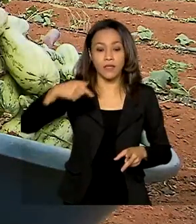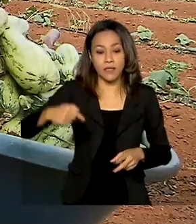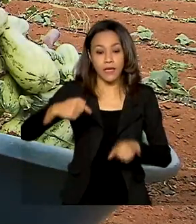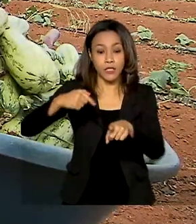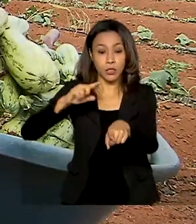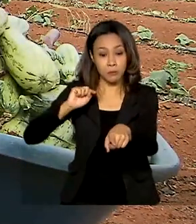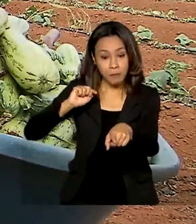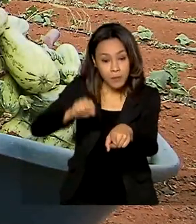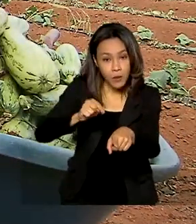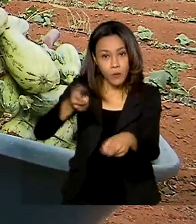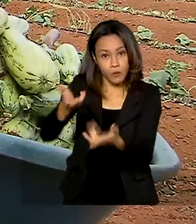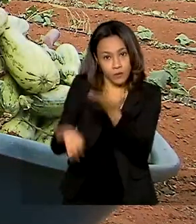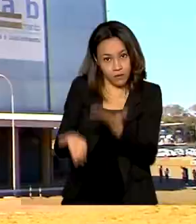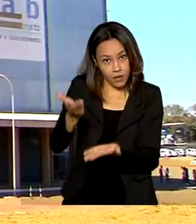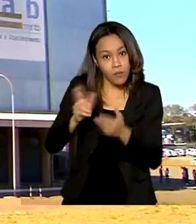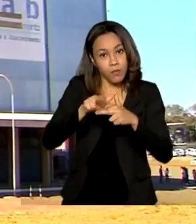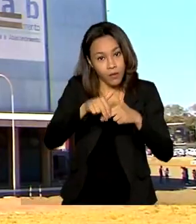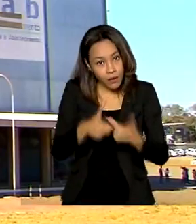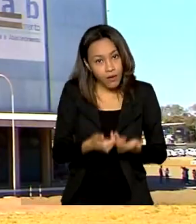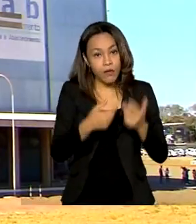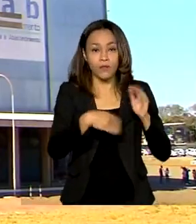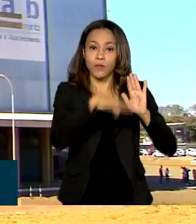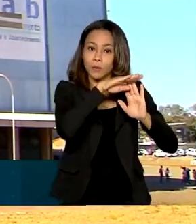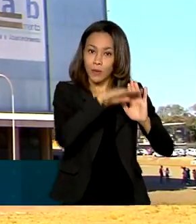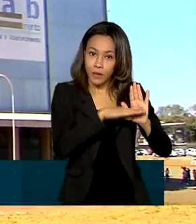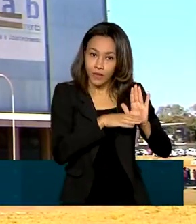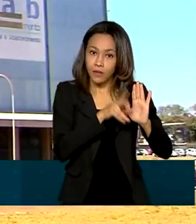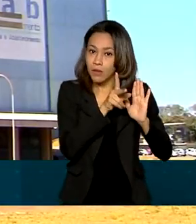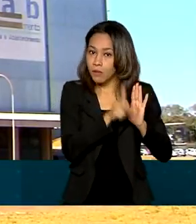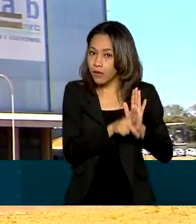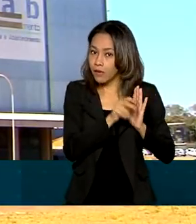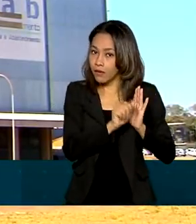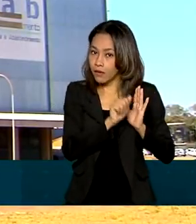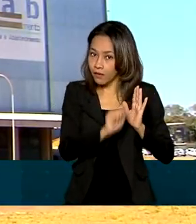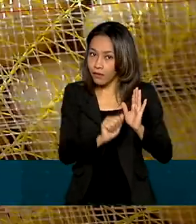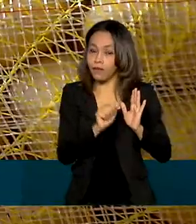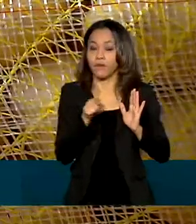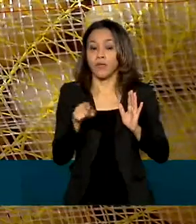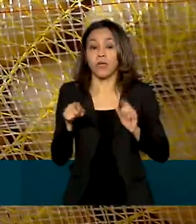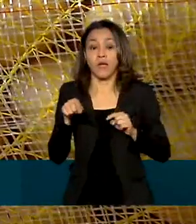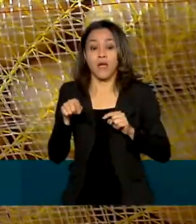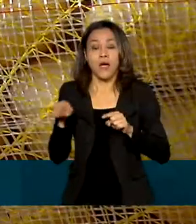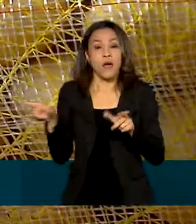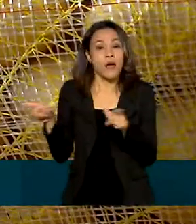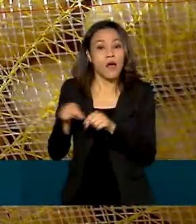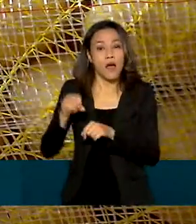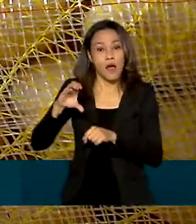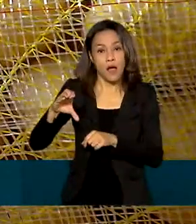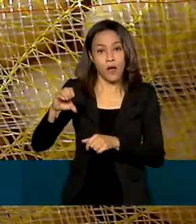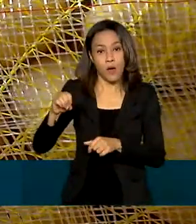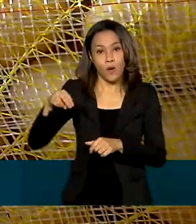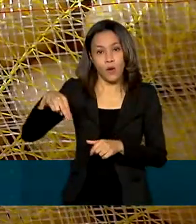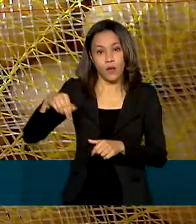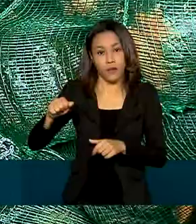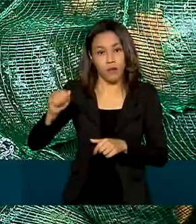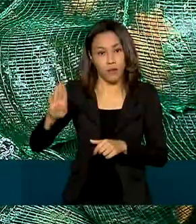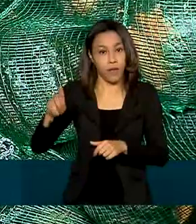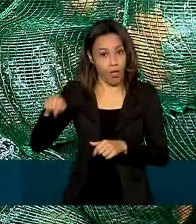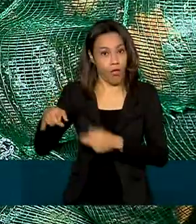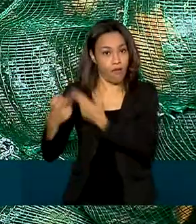de alimentos por meio do PAA. A Companhia Nacional de Abastecimento, Conab, responsável por comprar a produção,